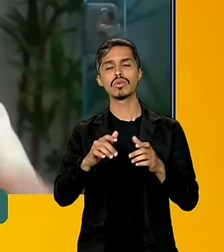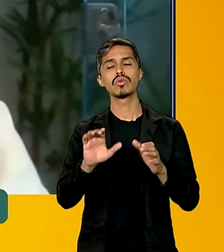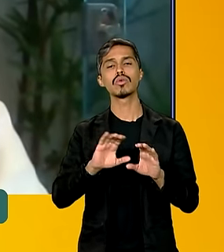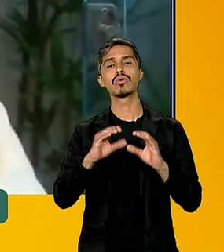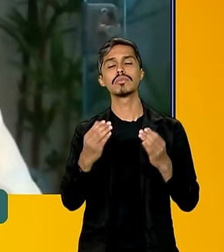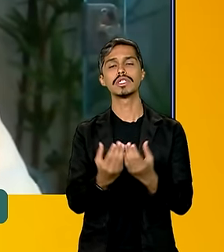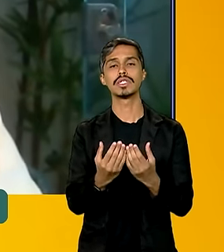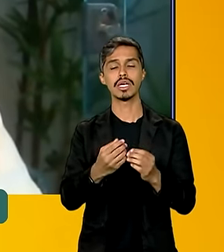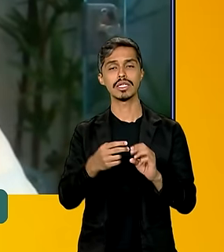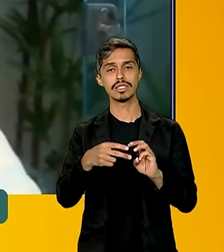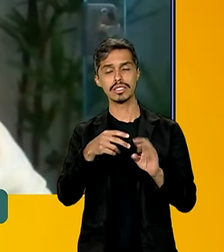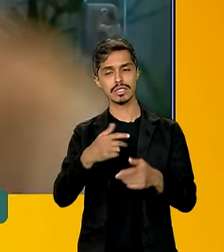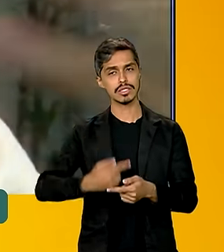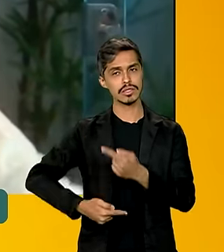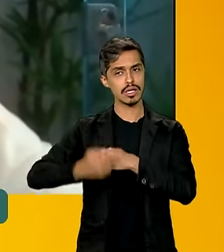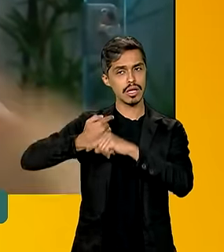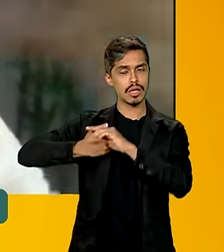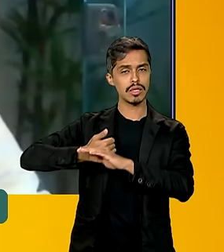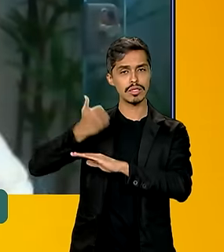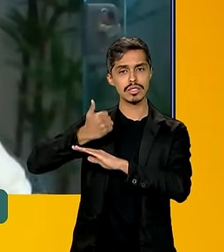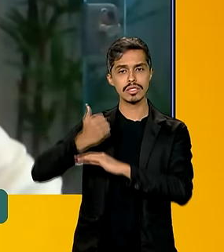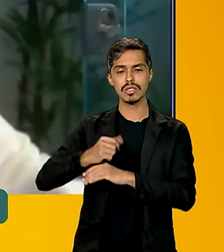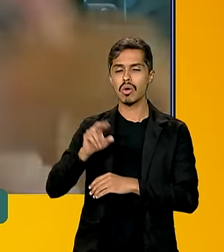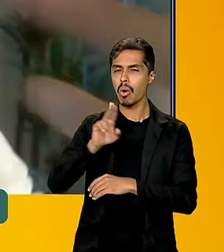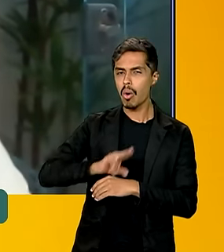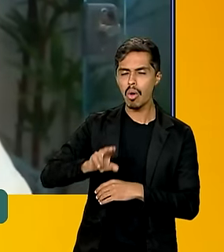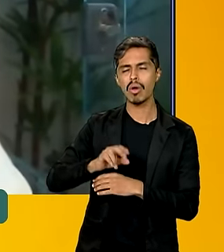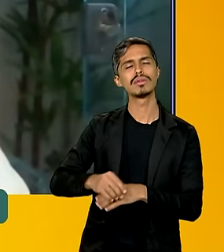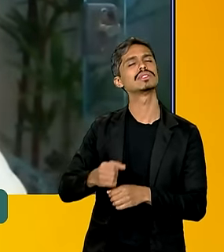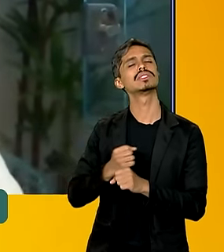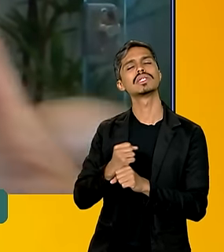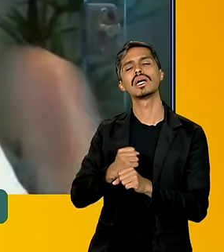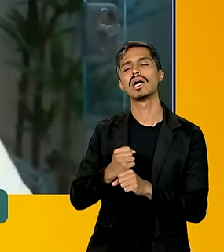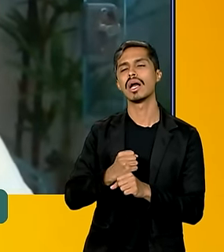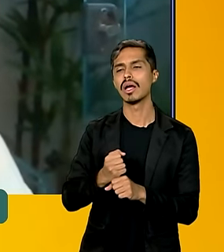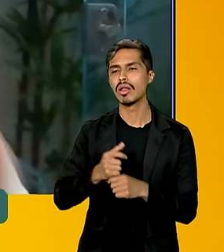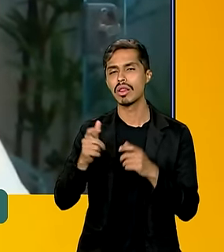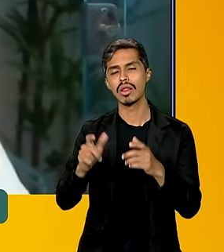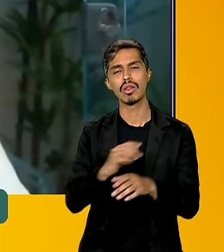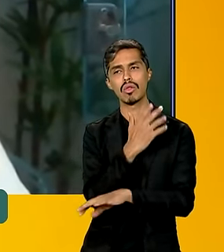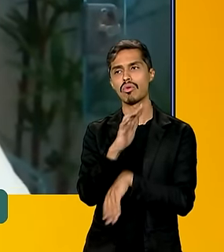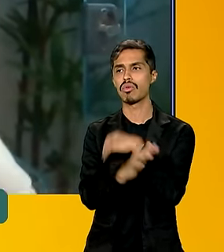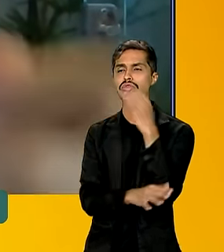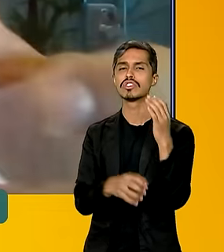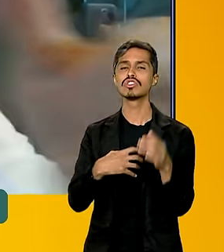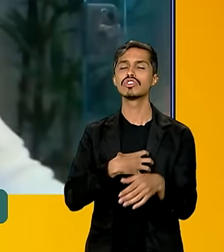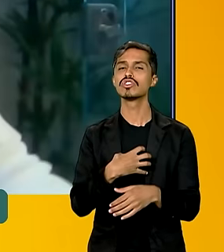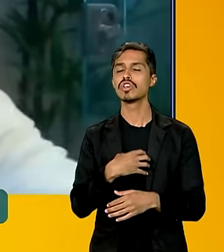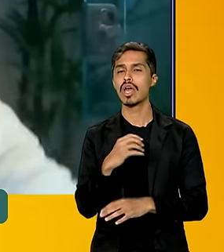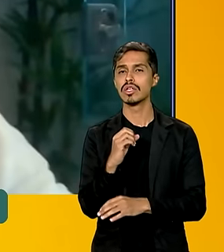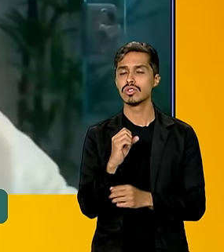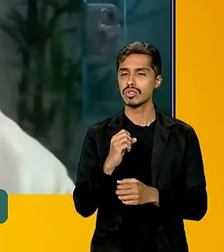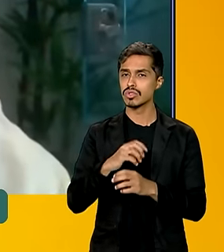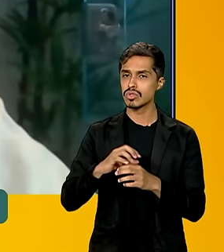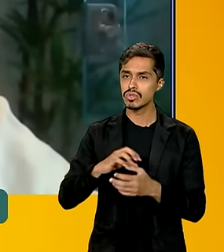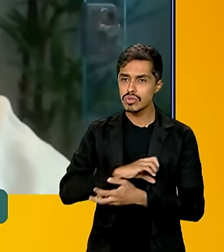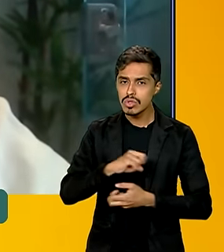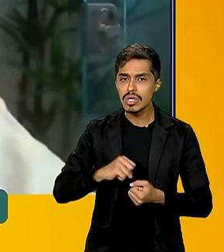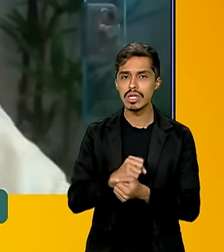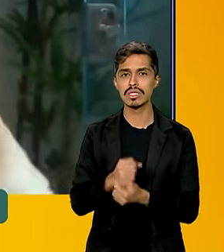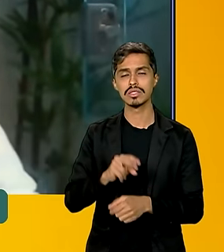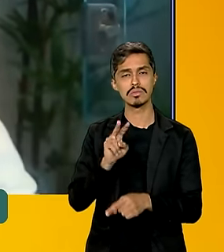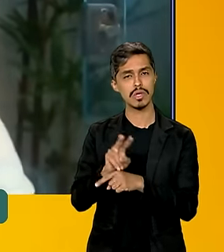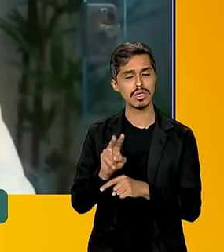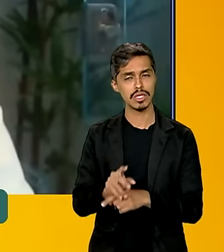São comunidades que usam milenarmente, secularmente, as florestas de maneira sustentável e são guardiões dessa